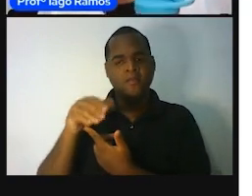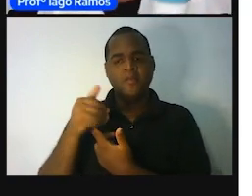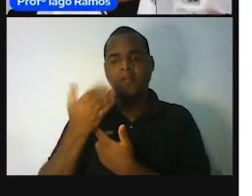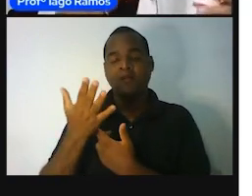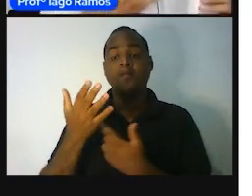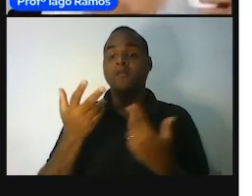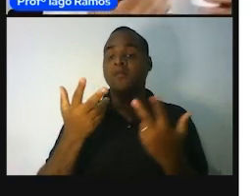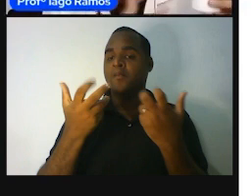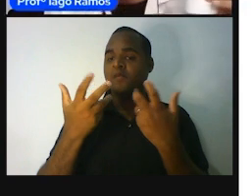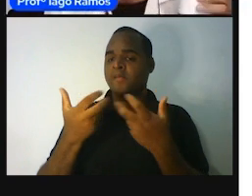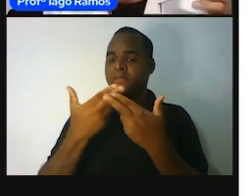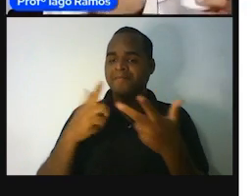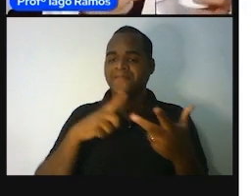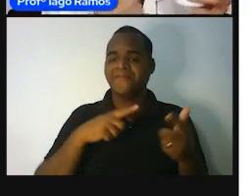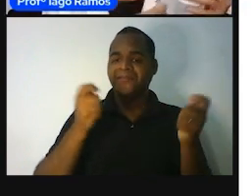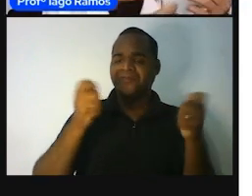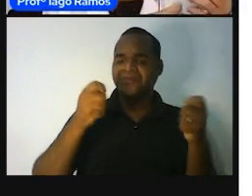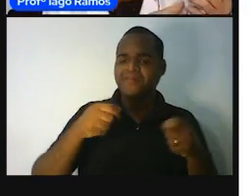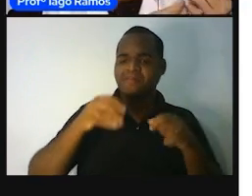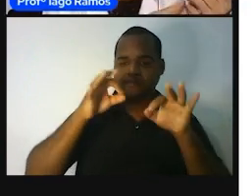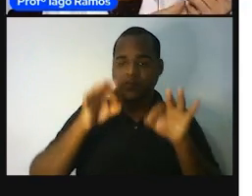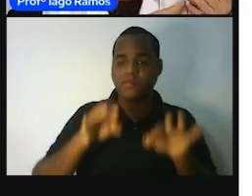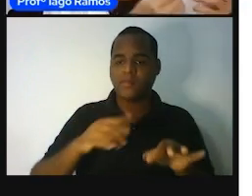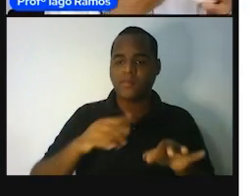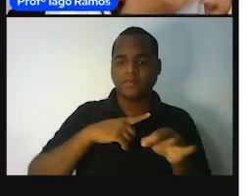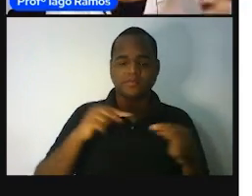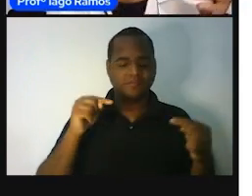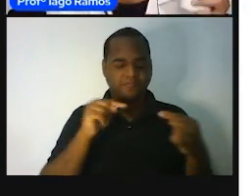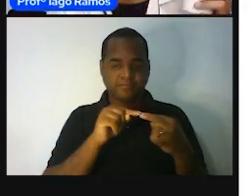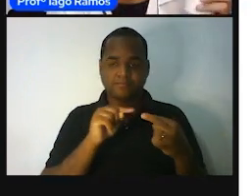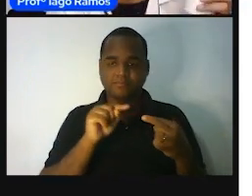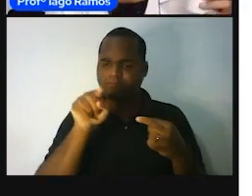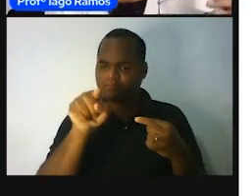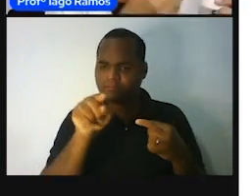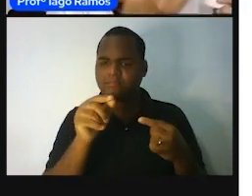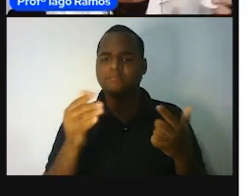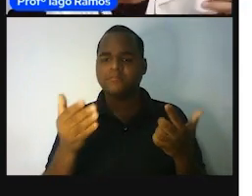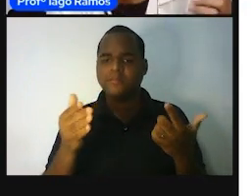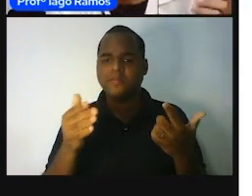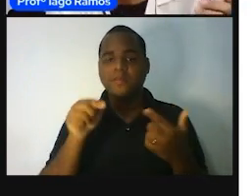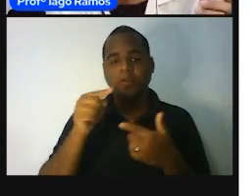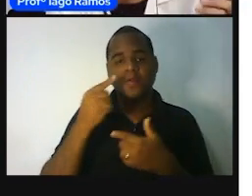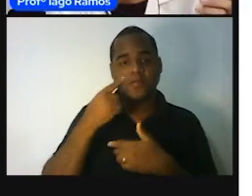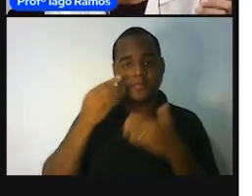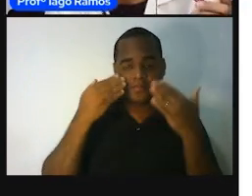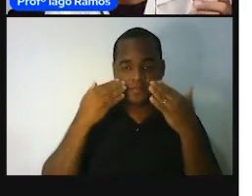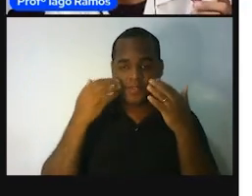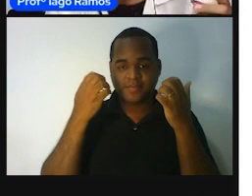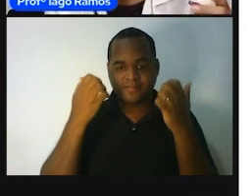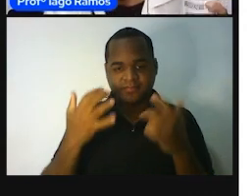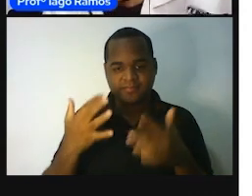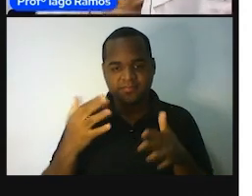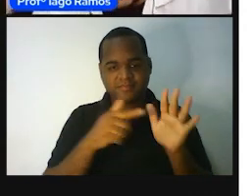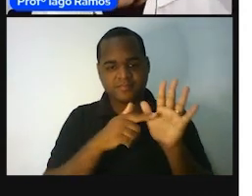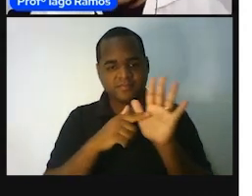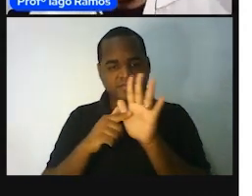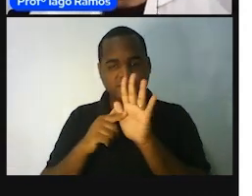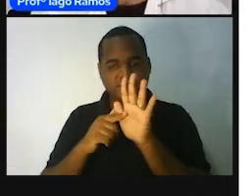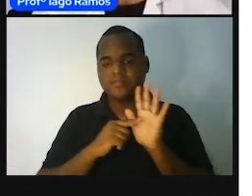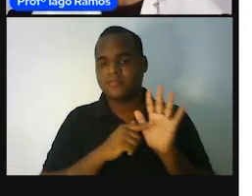ser medidas e o que é mais adequado, né? Para apresentar, para mostrar essa medida. Certo?